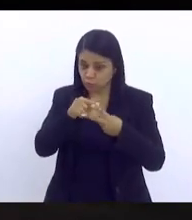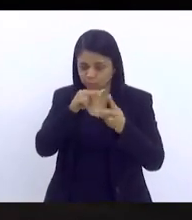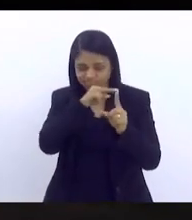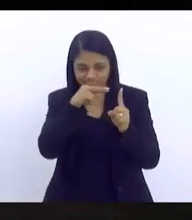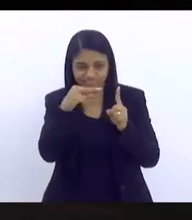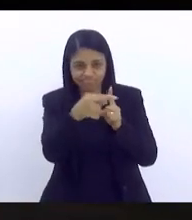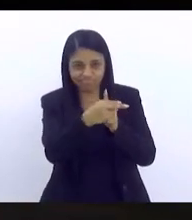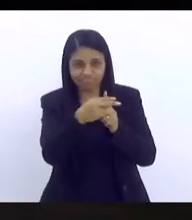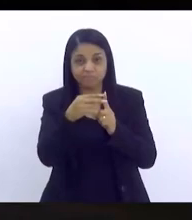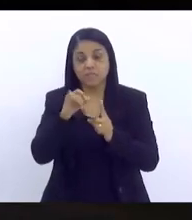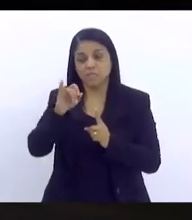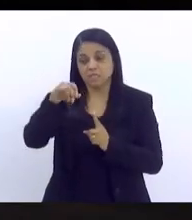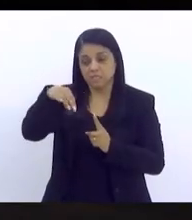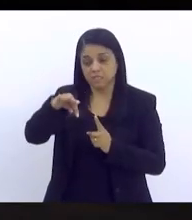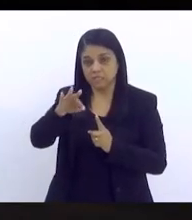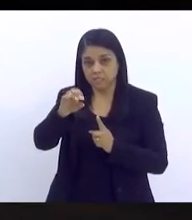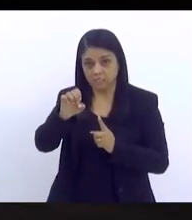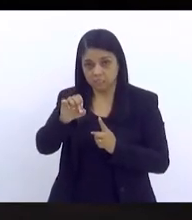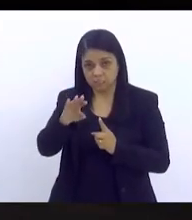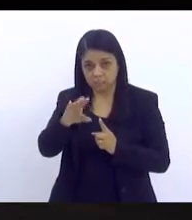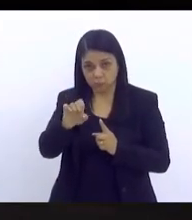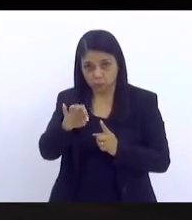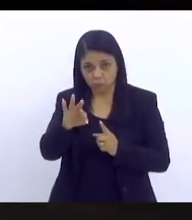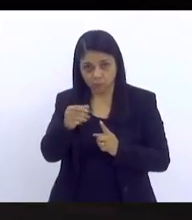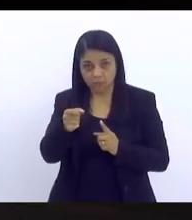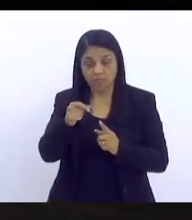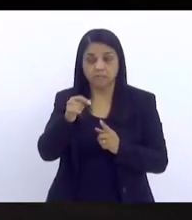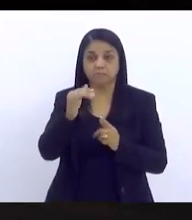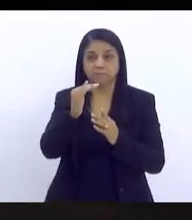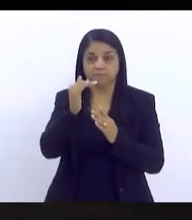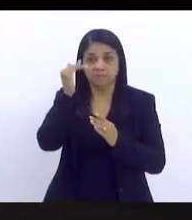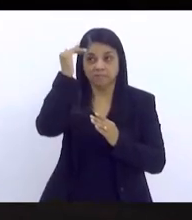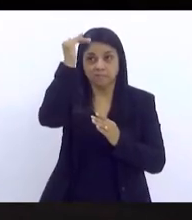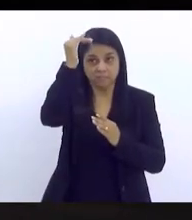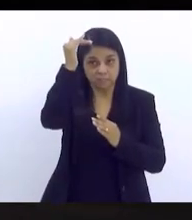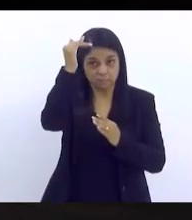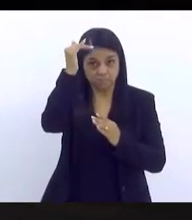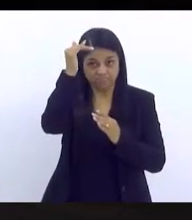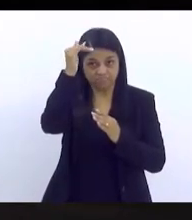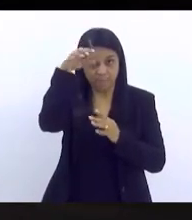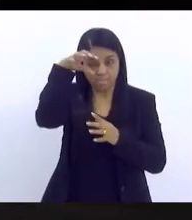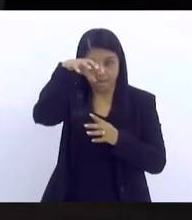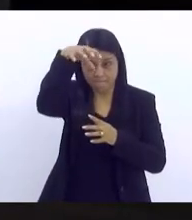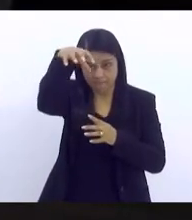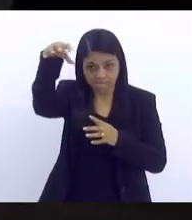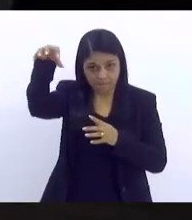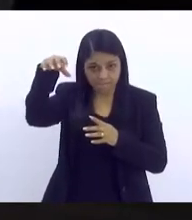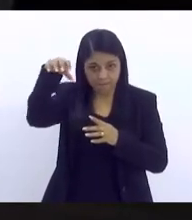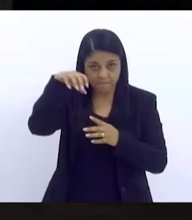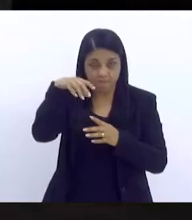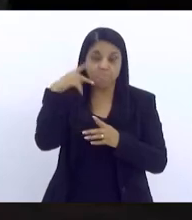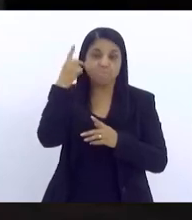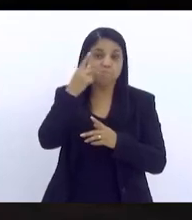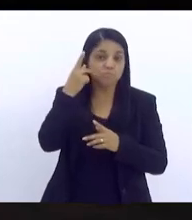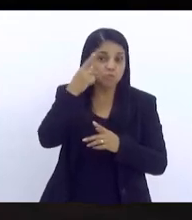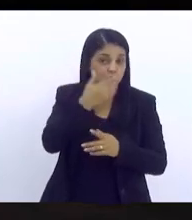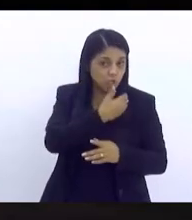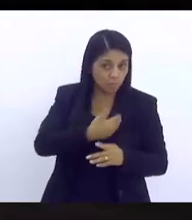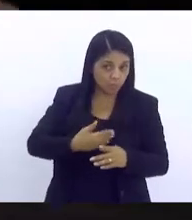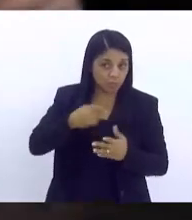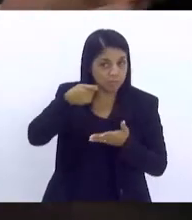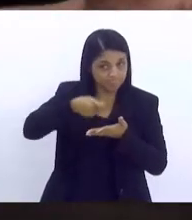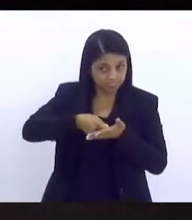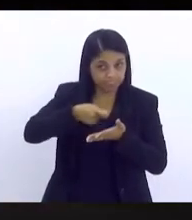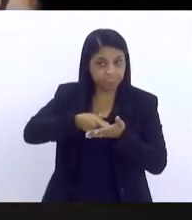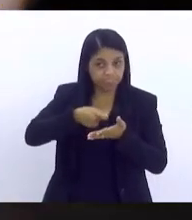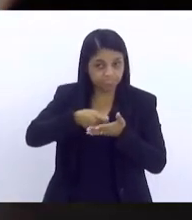intersetorialidade de cima e uma de baixo. a intersetorialidade de cima é entender que isso tem que ser uma política pública, etc., etc.,